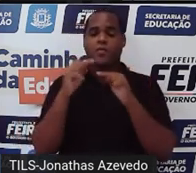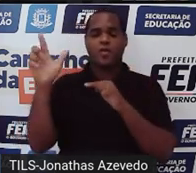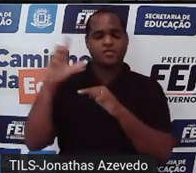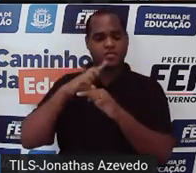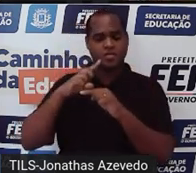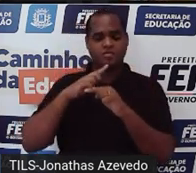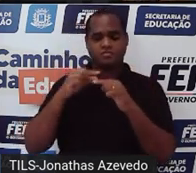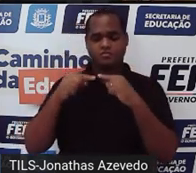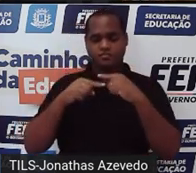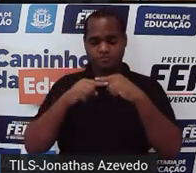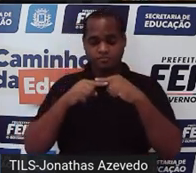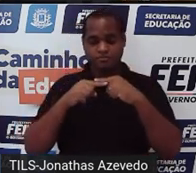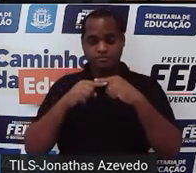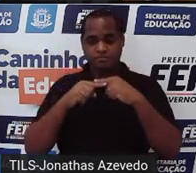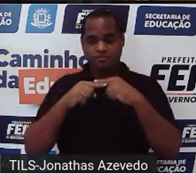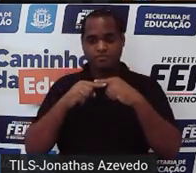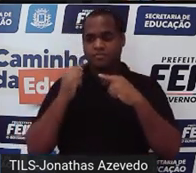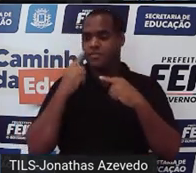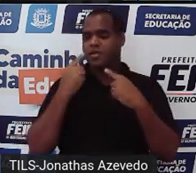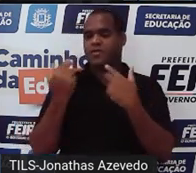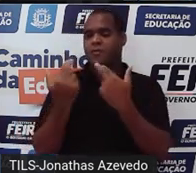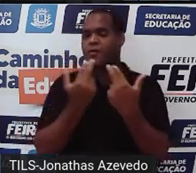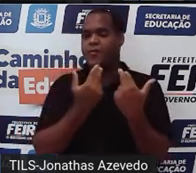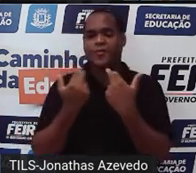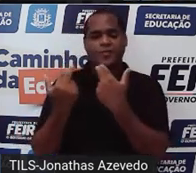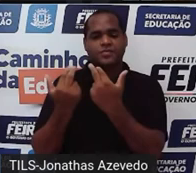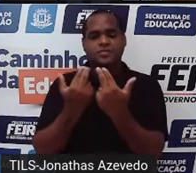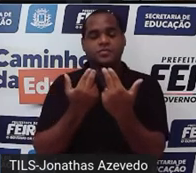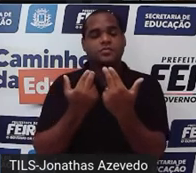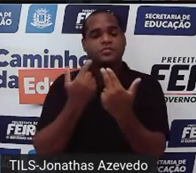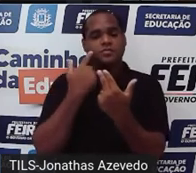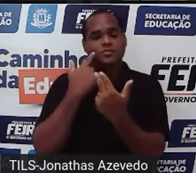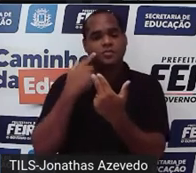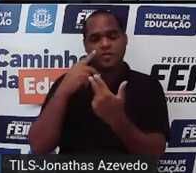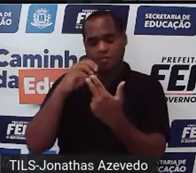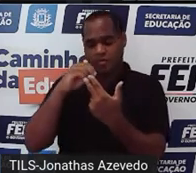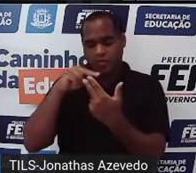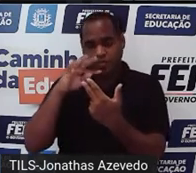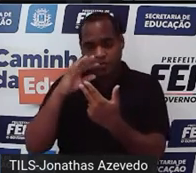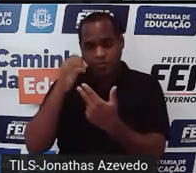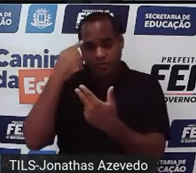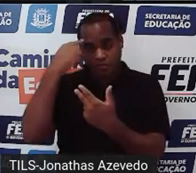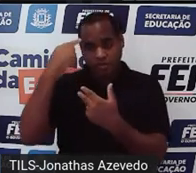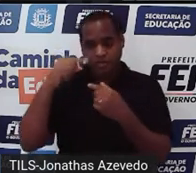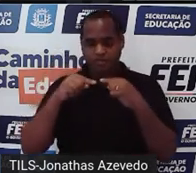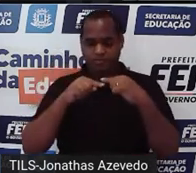a gente chama de pontos comuns os pontos da reta de cima